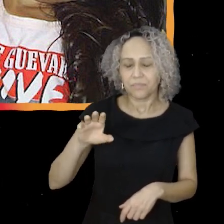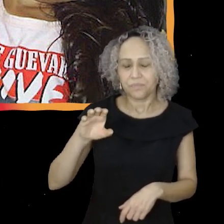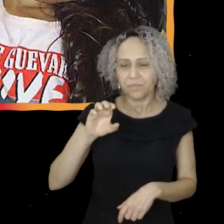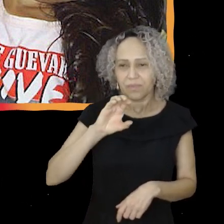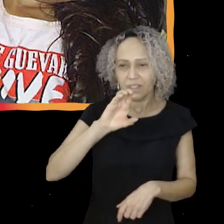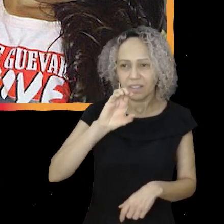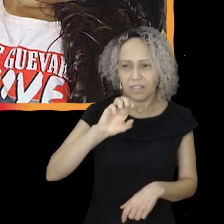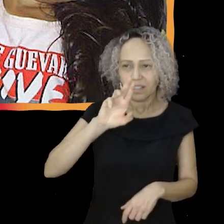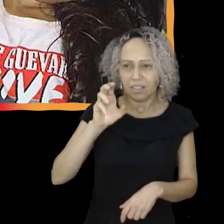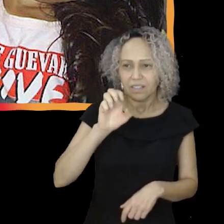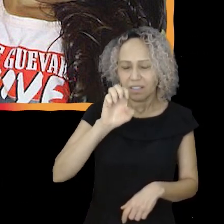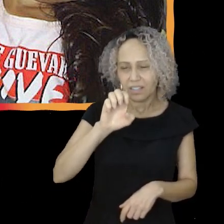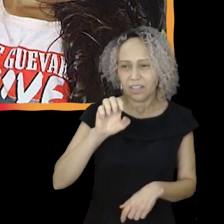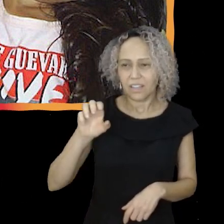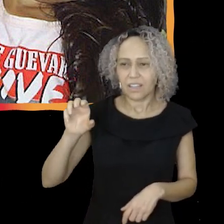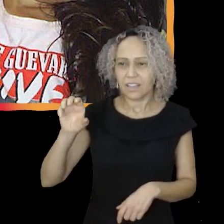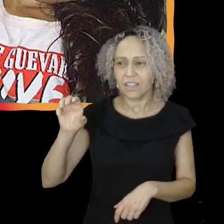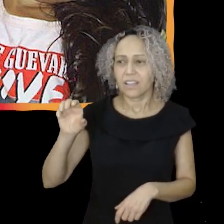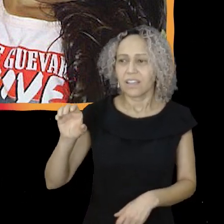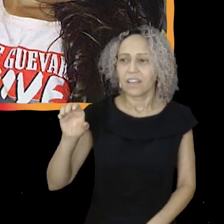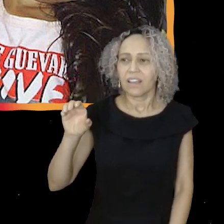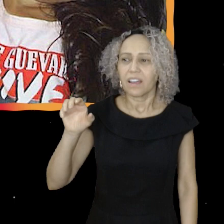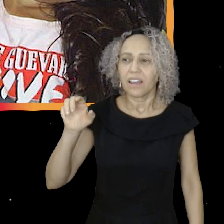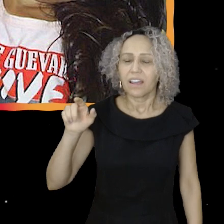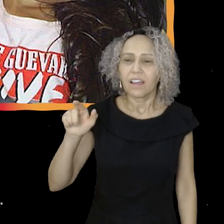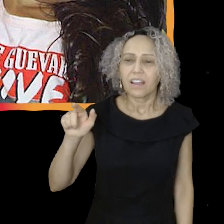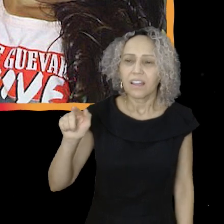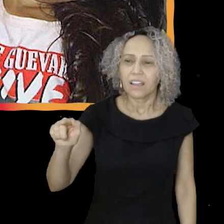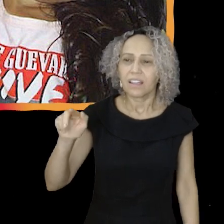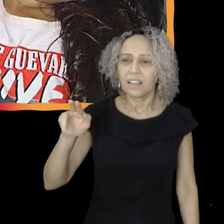camiseta pra minha mãe. E eu peguei.